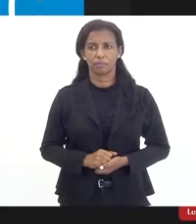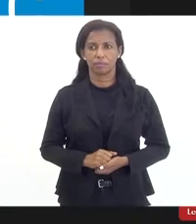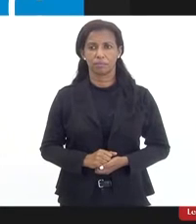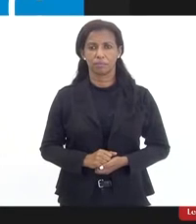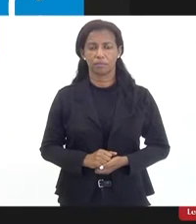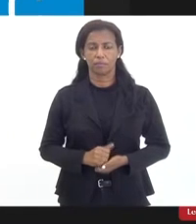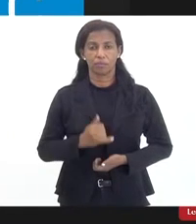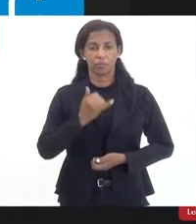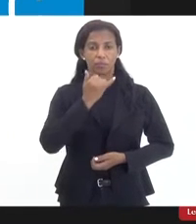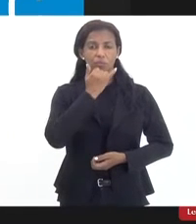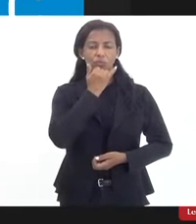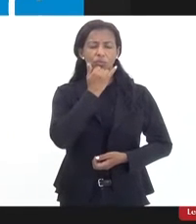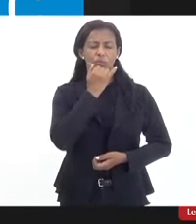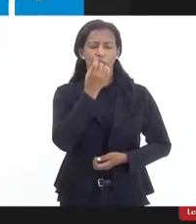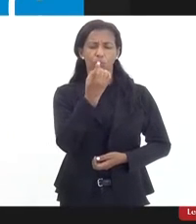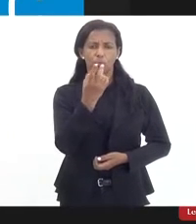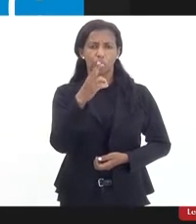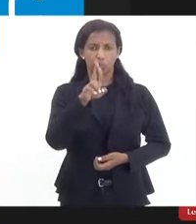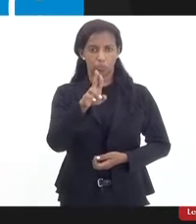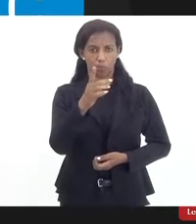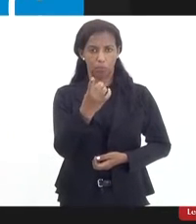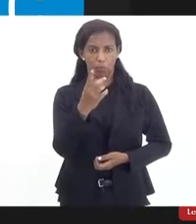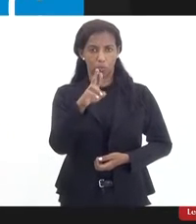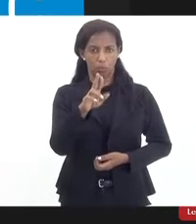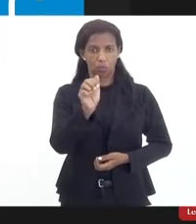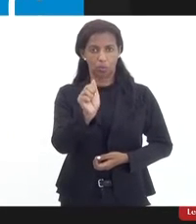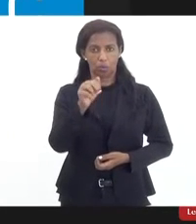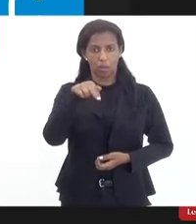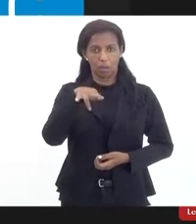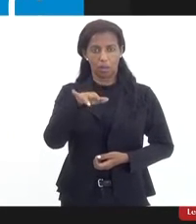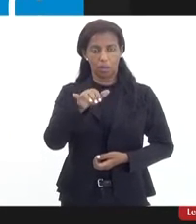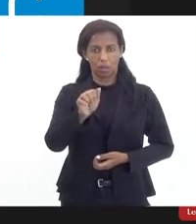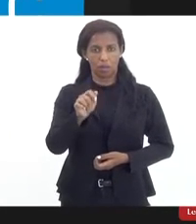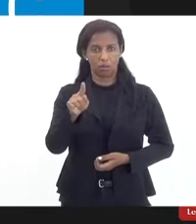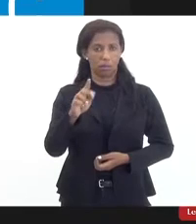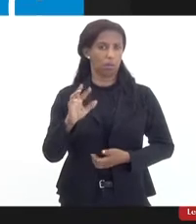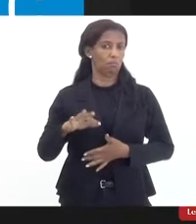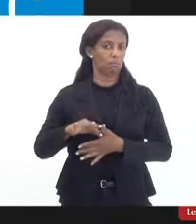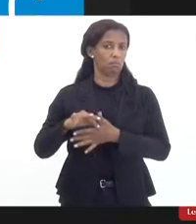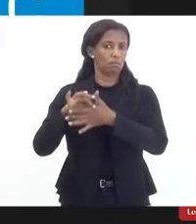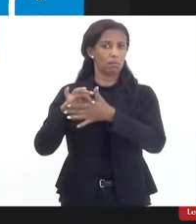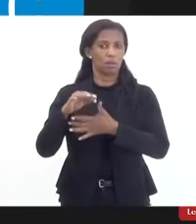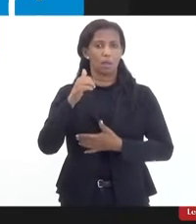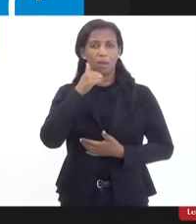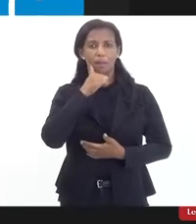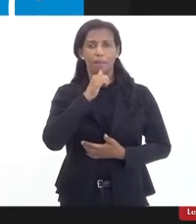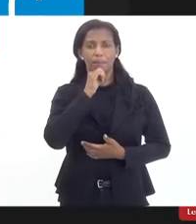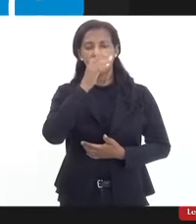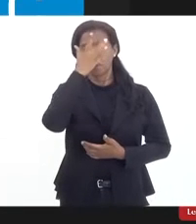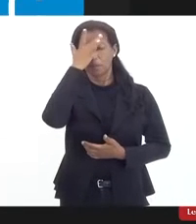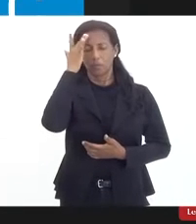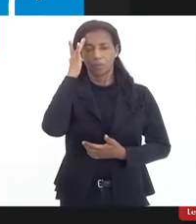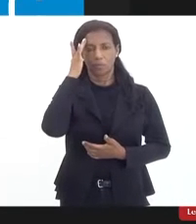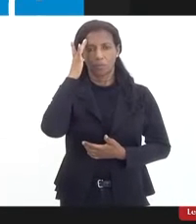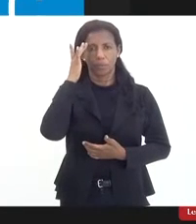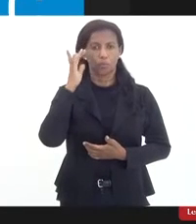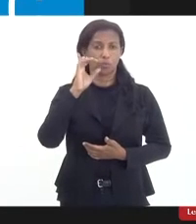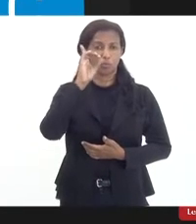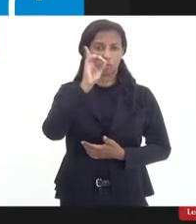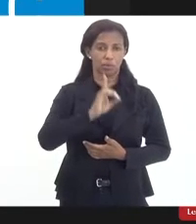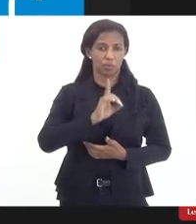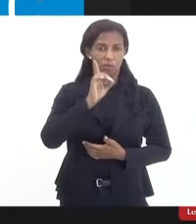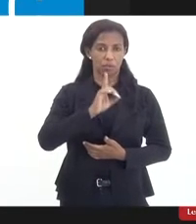Desculpe, doutora Andréia... Da doutora Andréia Buzade, representante das mães de crianças e adolescentes com